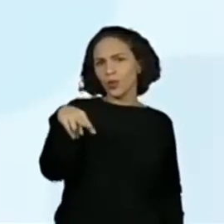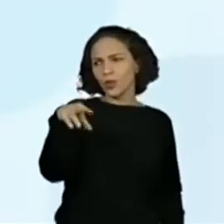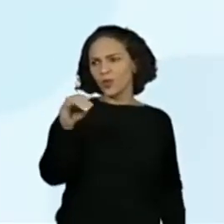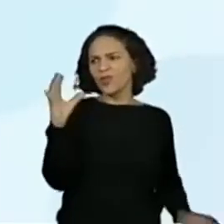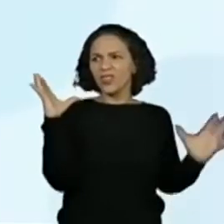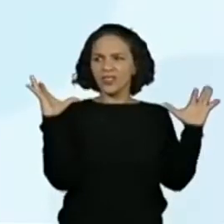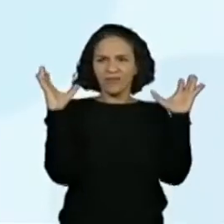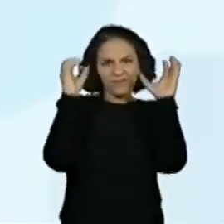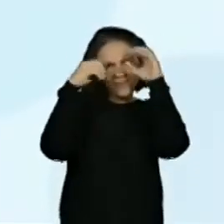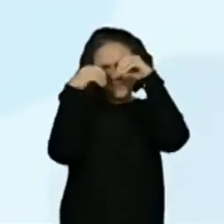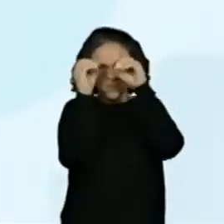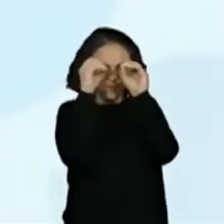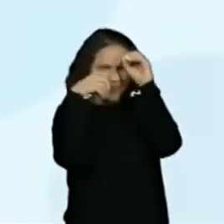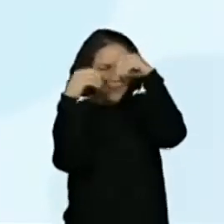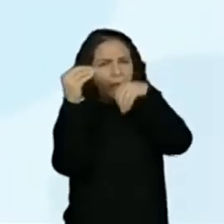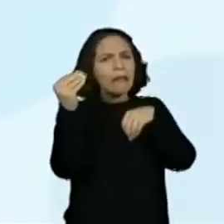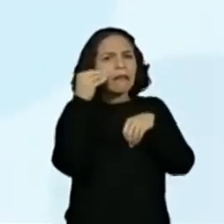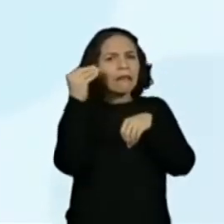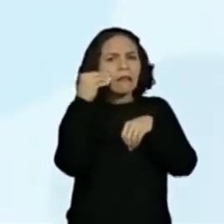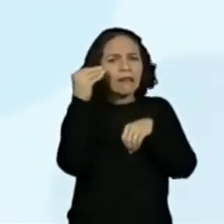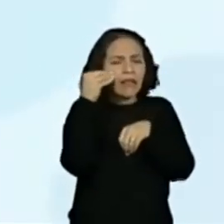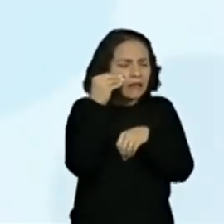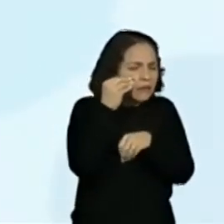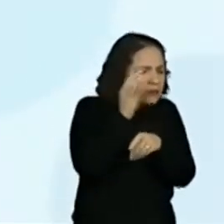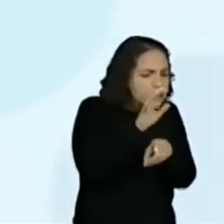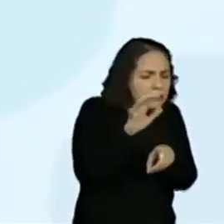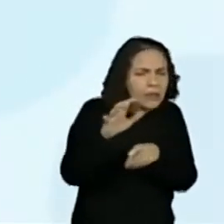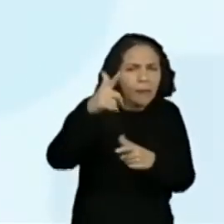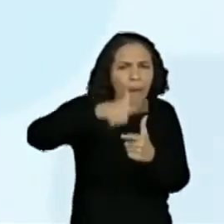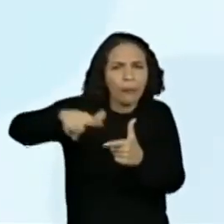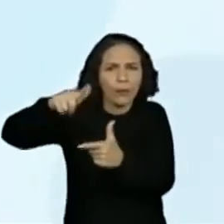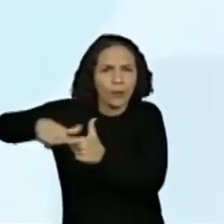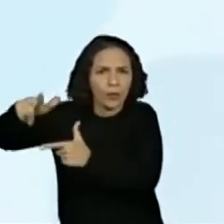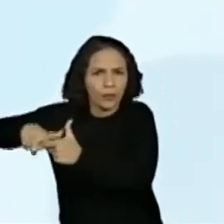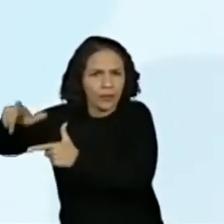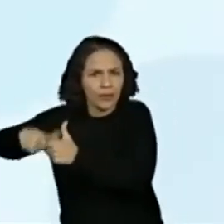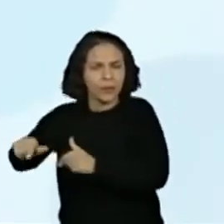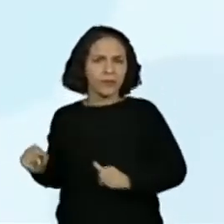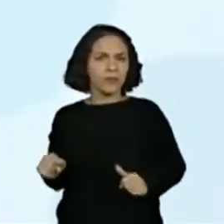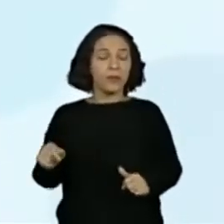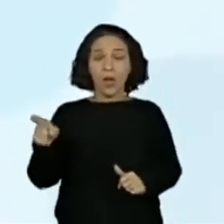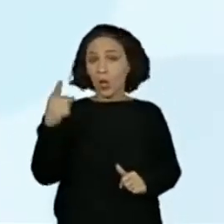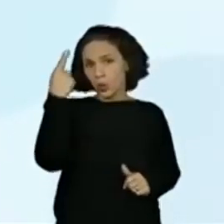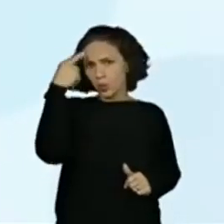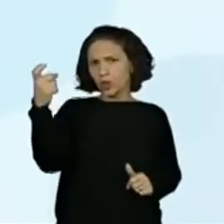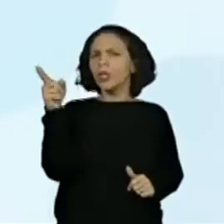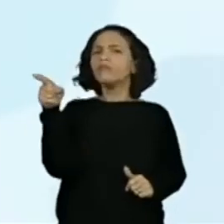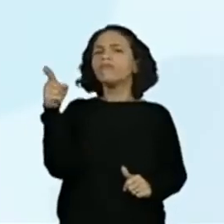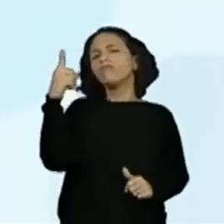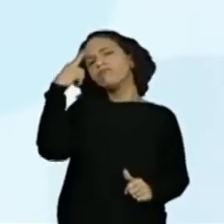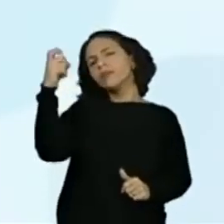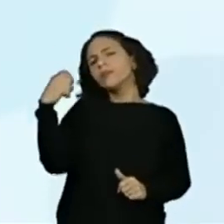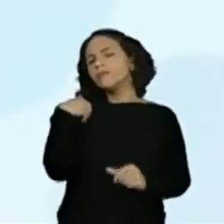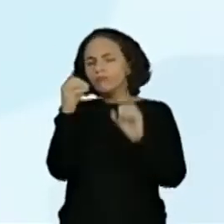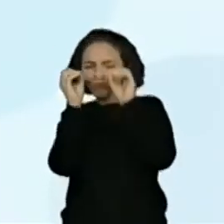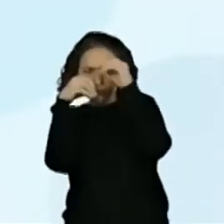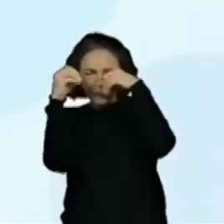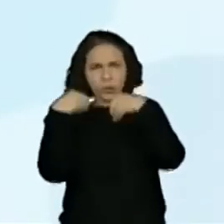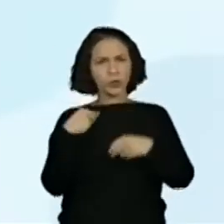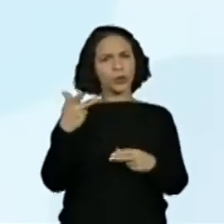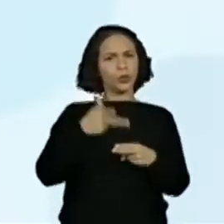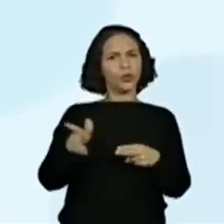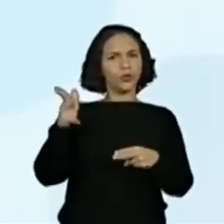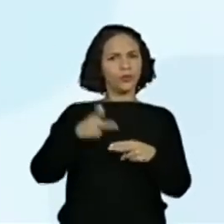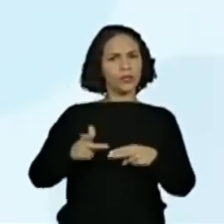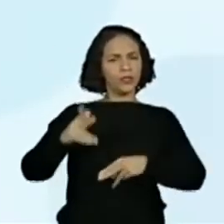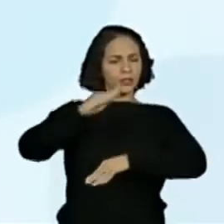lago. Certa noite, Noturno teve uma ideia e contou ao seu amigo, Vou me disfarçar de sapo e